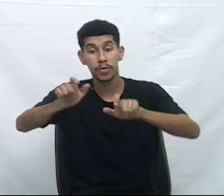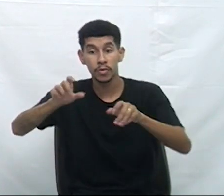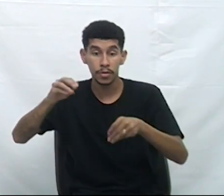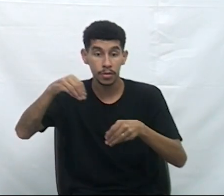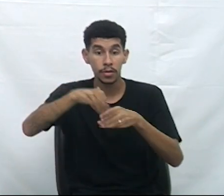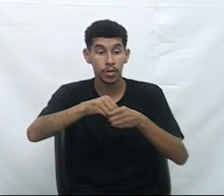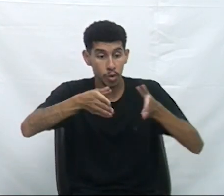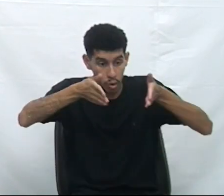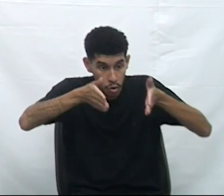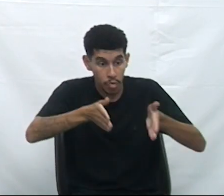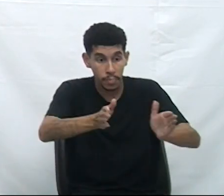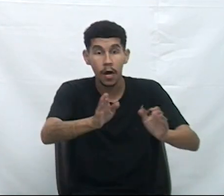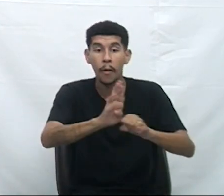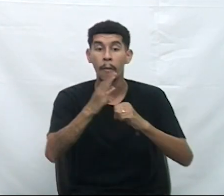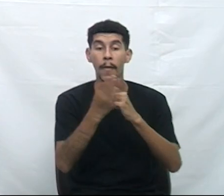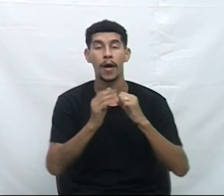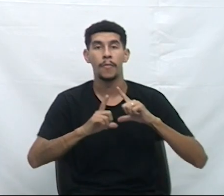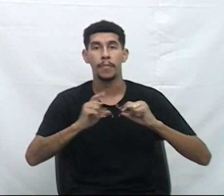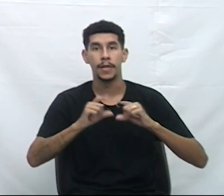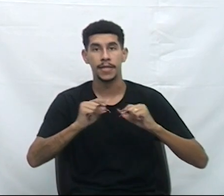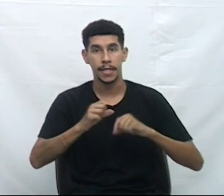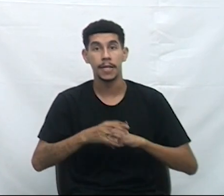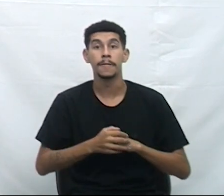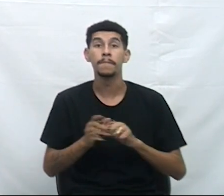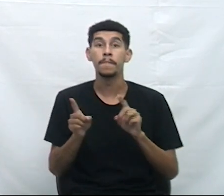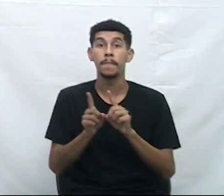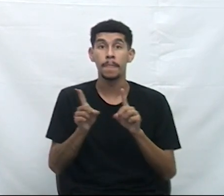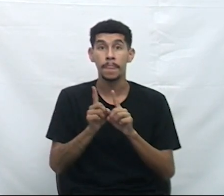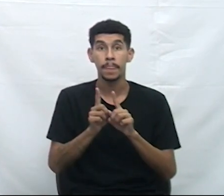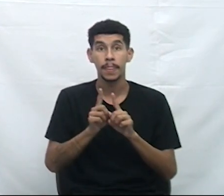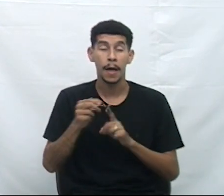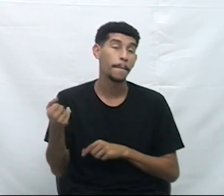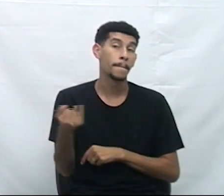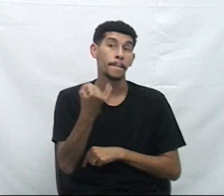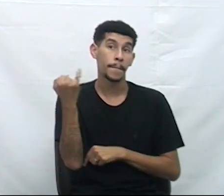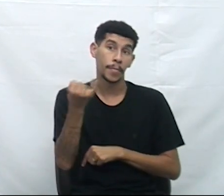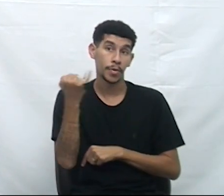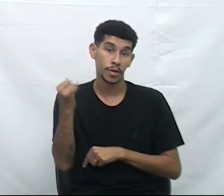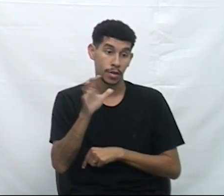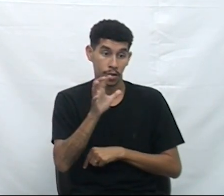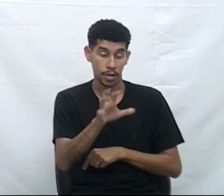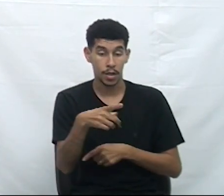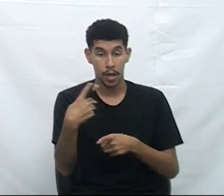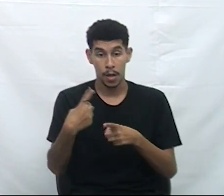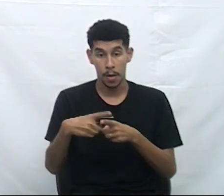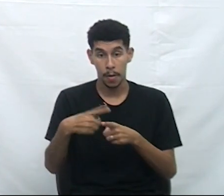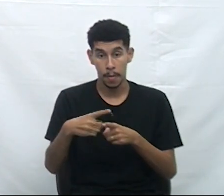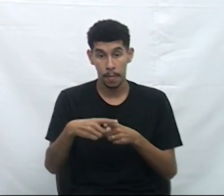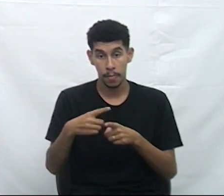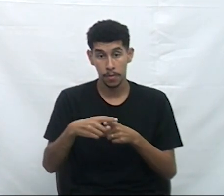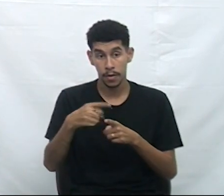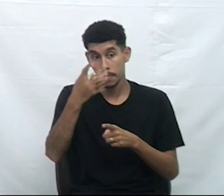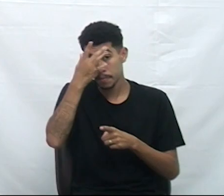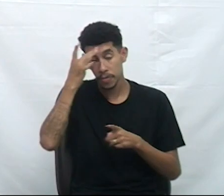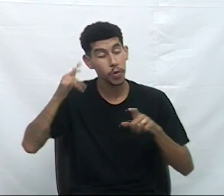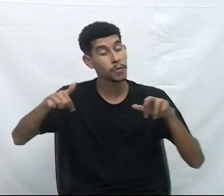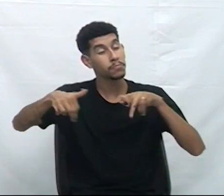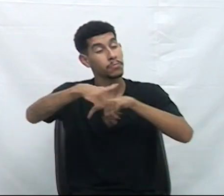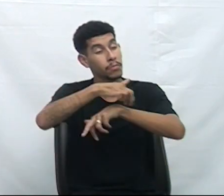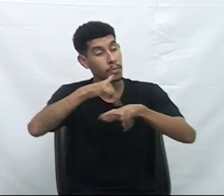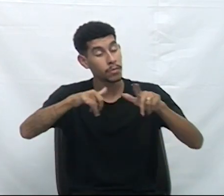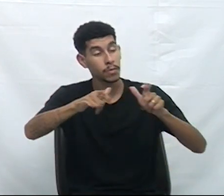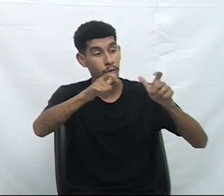cemitério do bairro Brasília. Ressalta que a demanda se faz necessária, posto que a circulação de pessoas nos locais